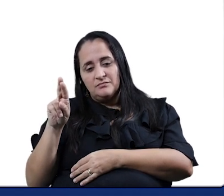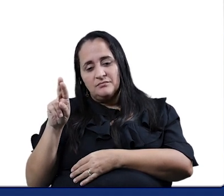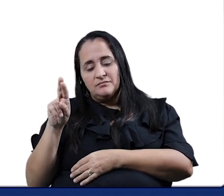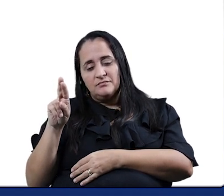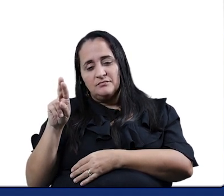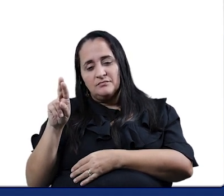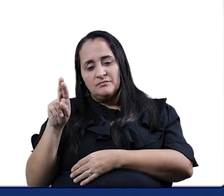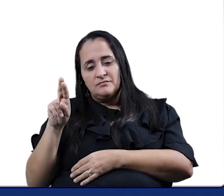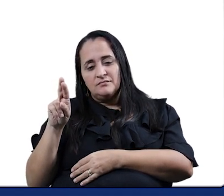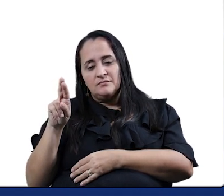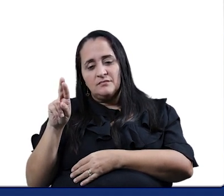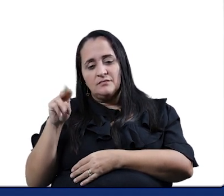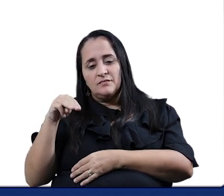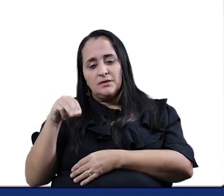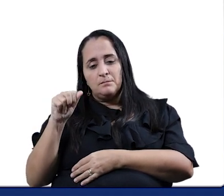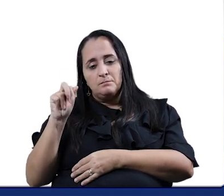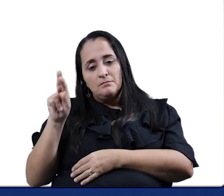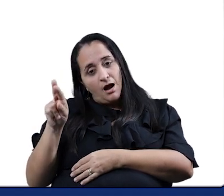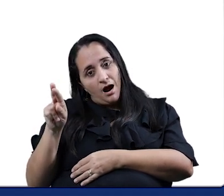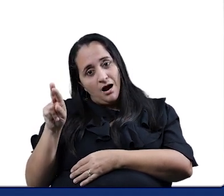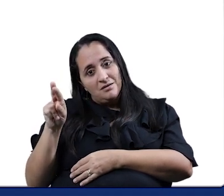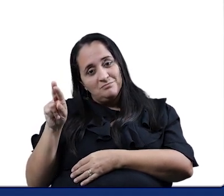Nadar. Mar.